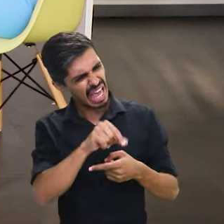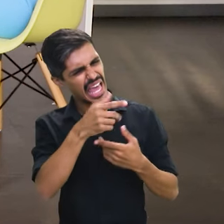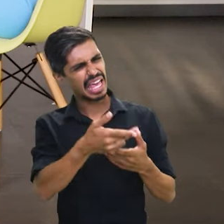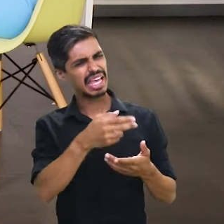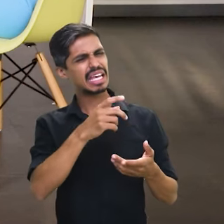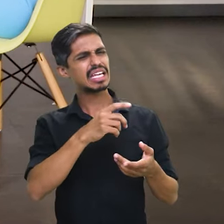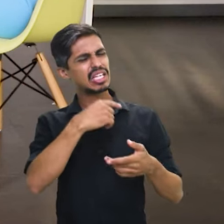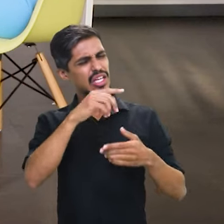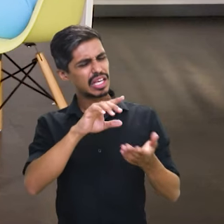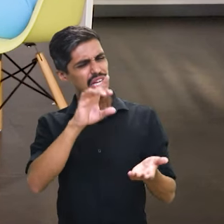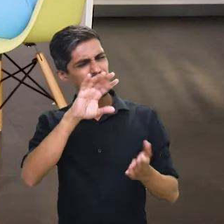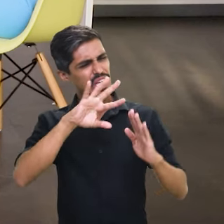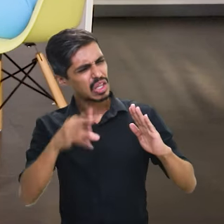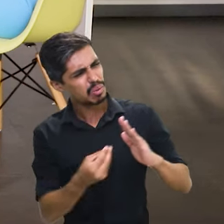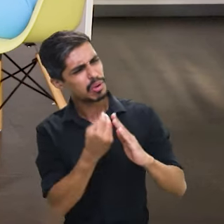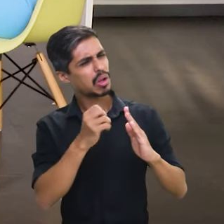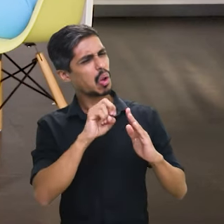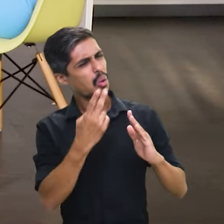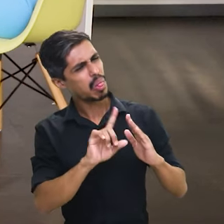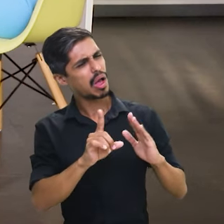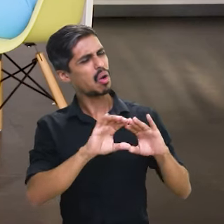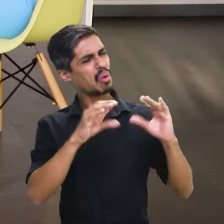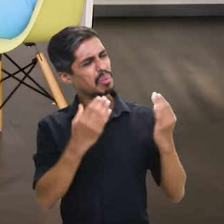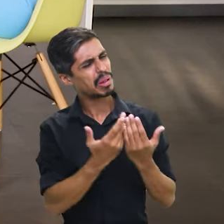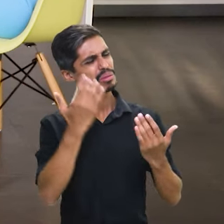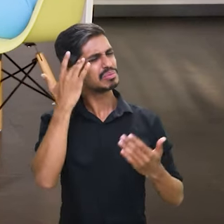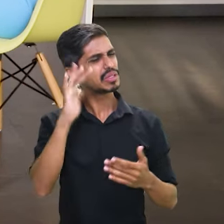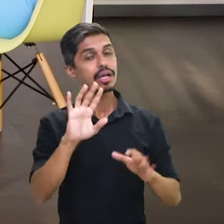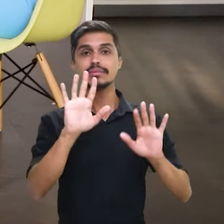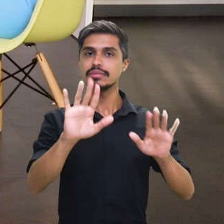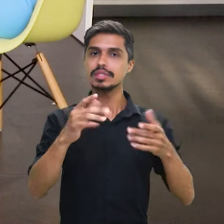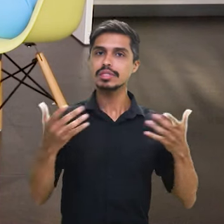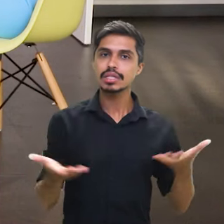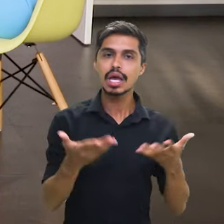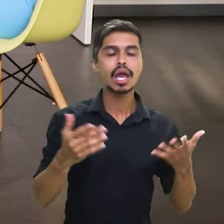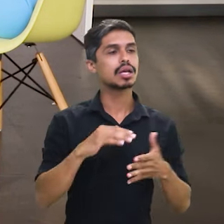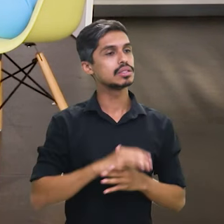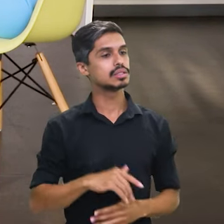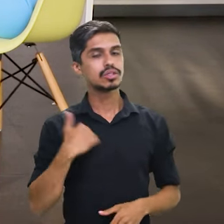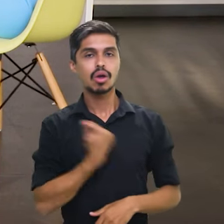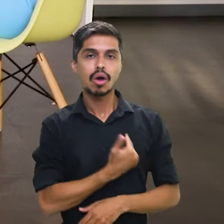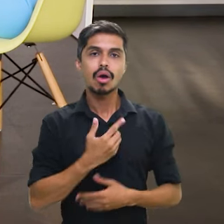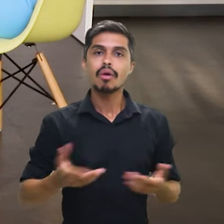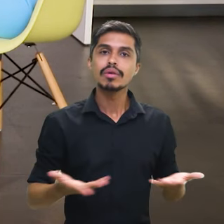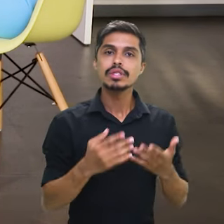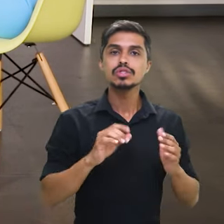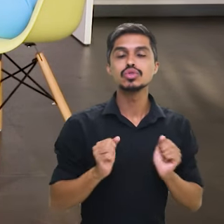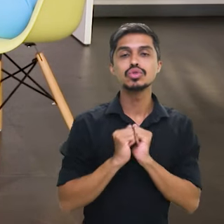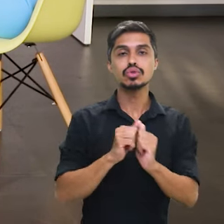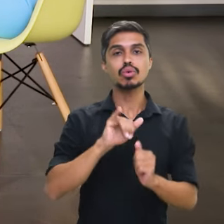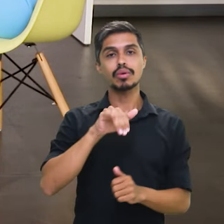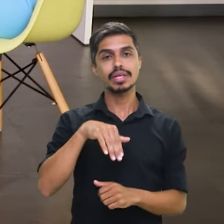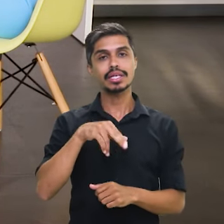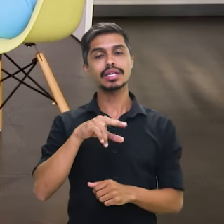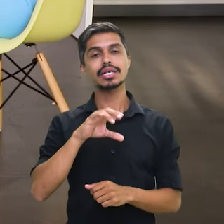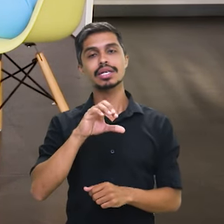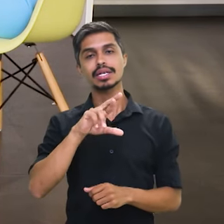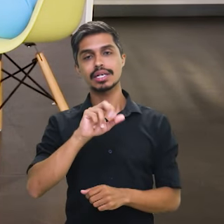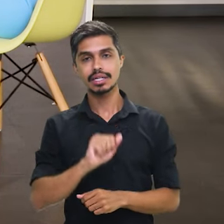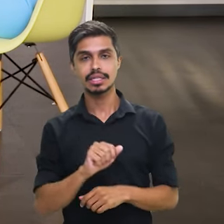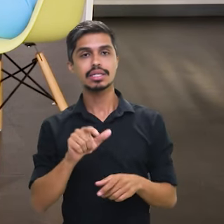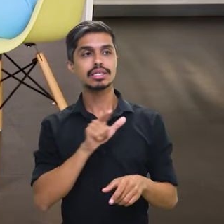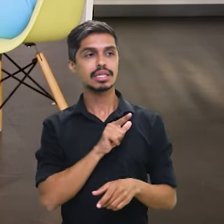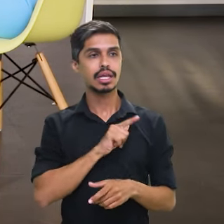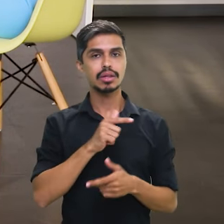Certificado vai começar o processo para a titulação. O governo quer acelerar essa titulação com o INCRA. Quer acelerar com